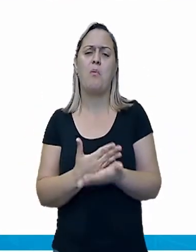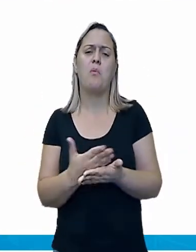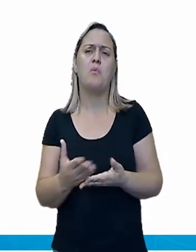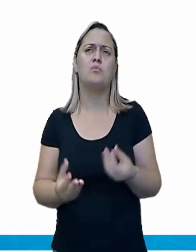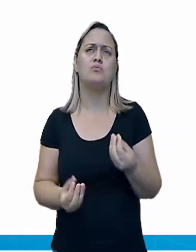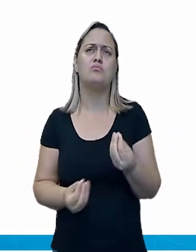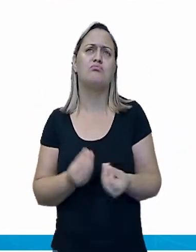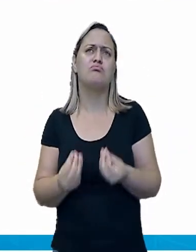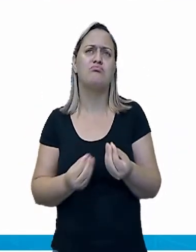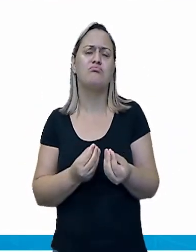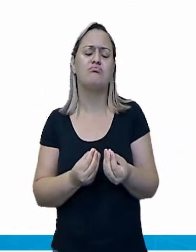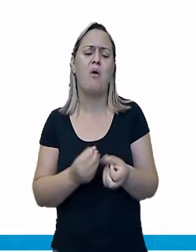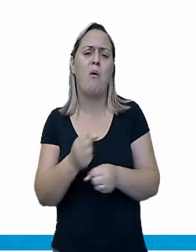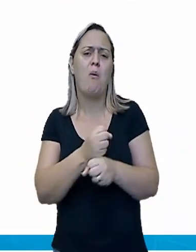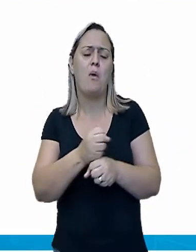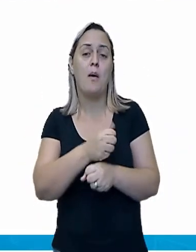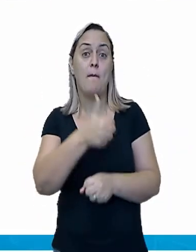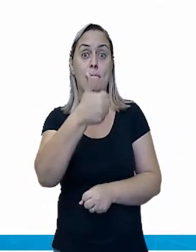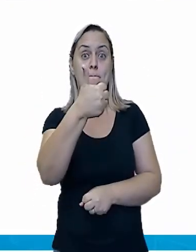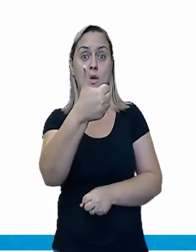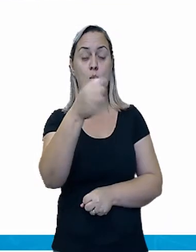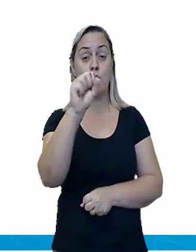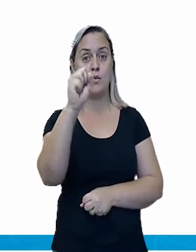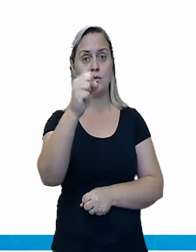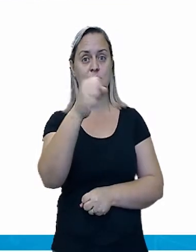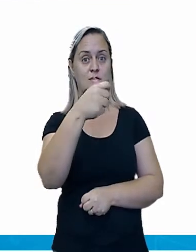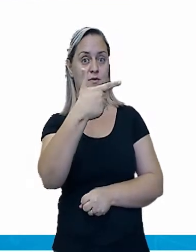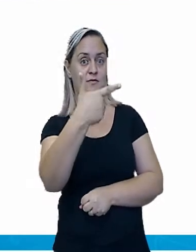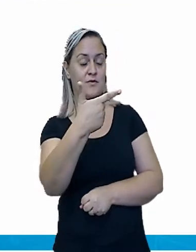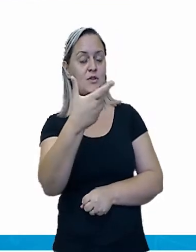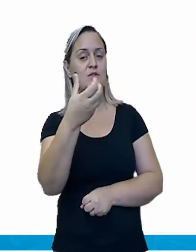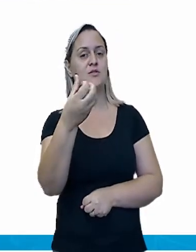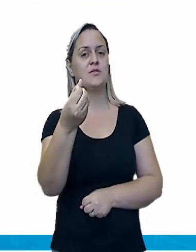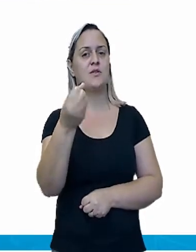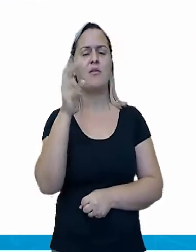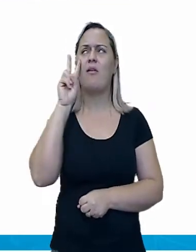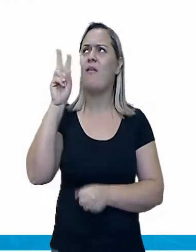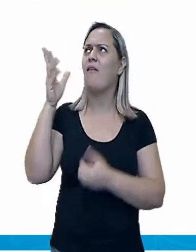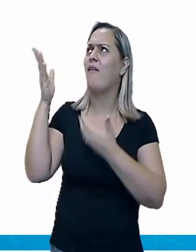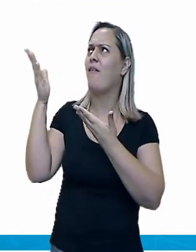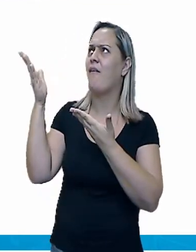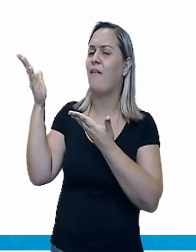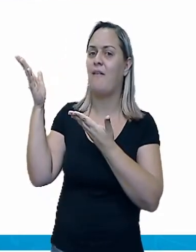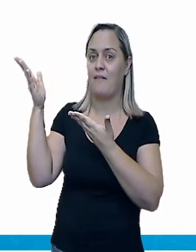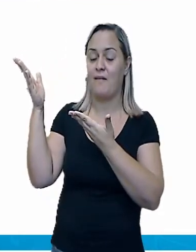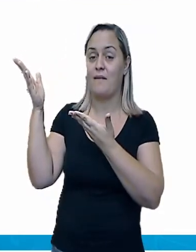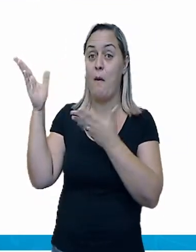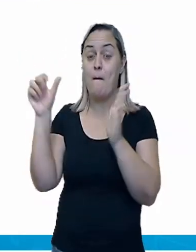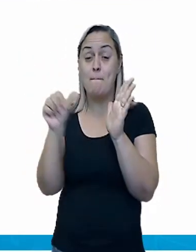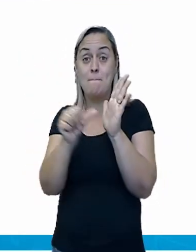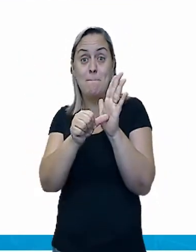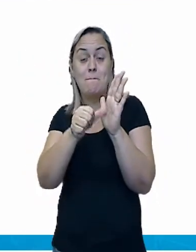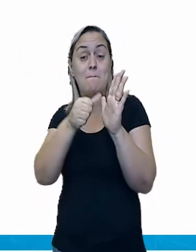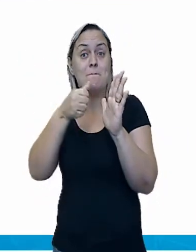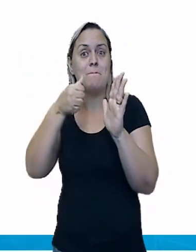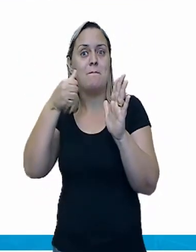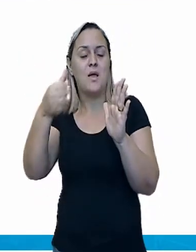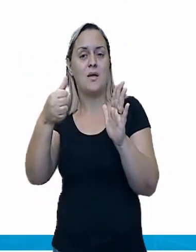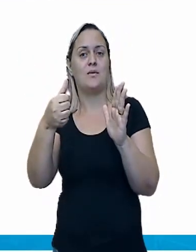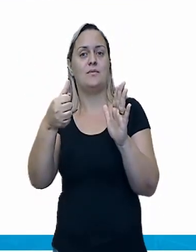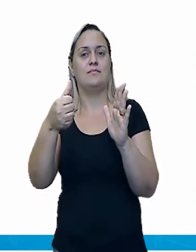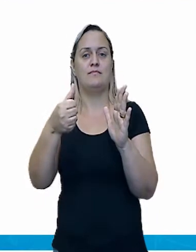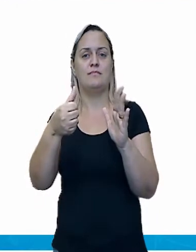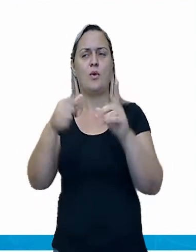1826 e esse aí foi um dos primeiros equipamentos, o primeiro, né gente? Foi um dos, o primeiro